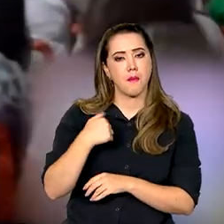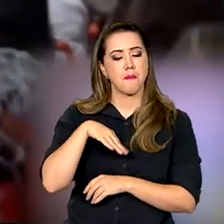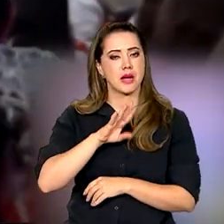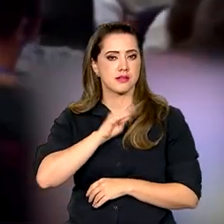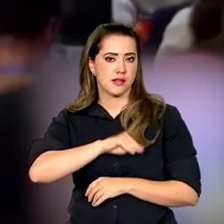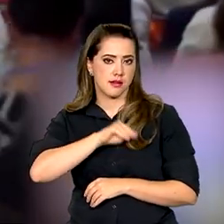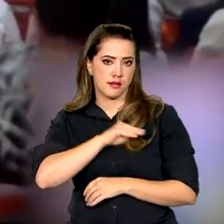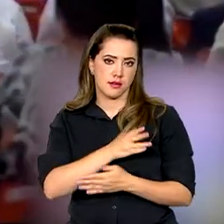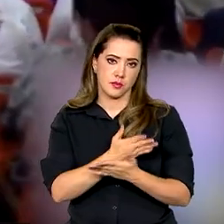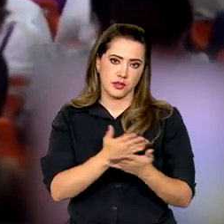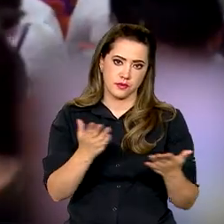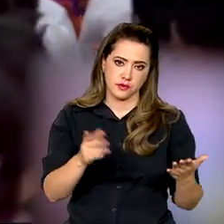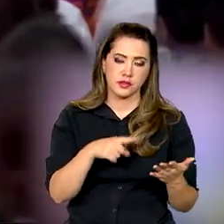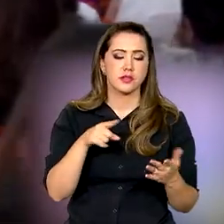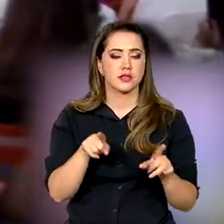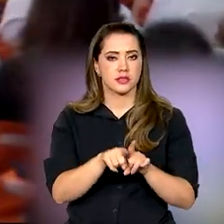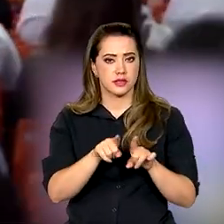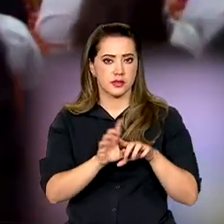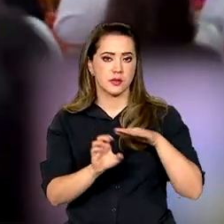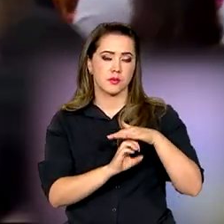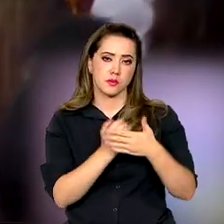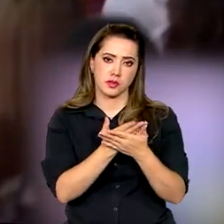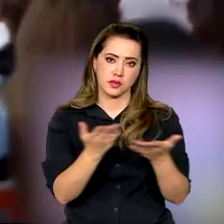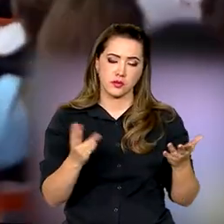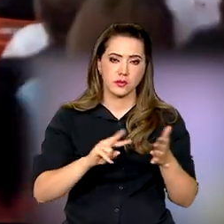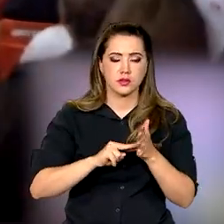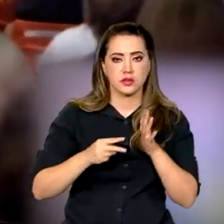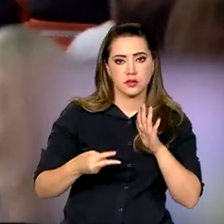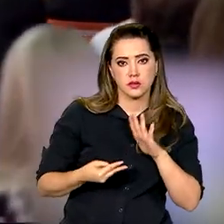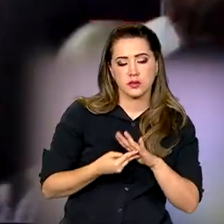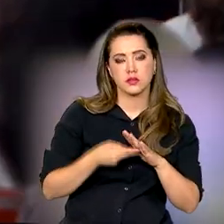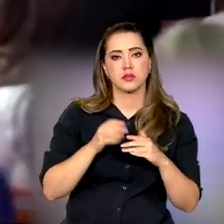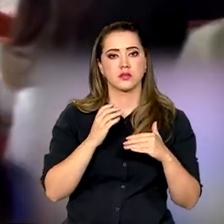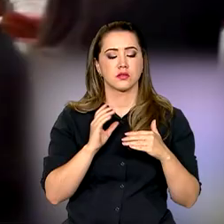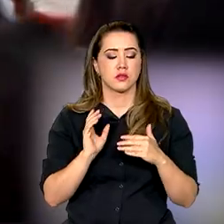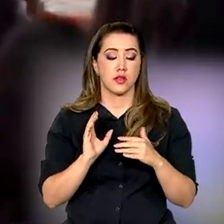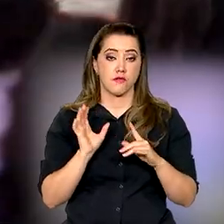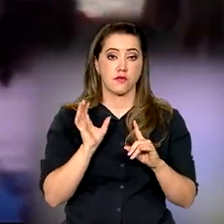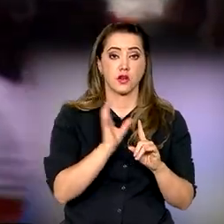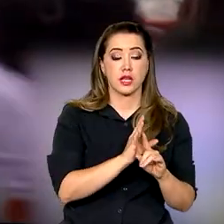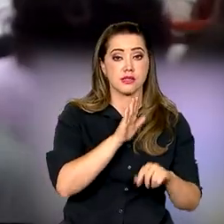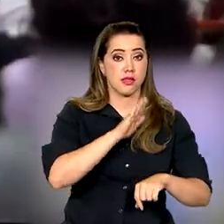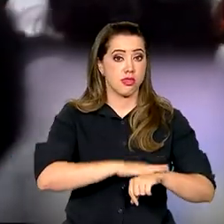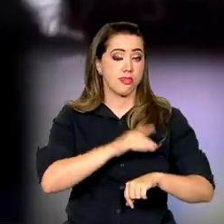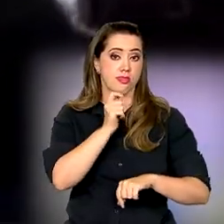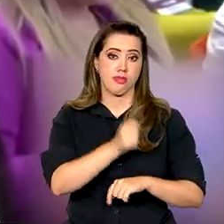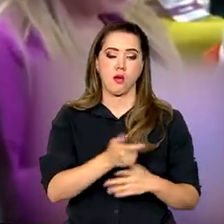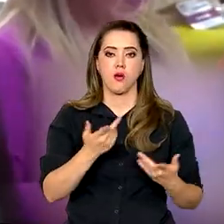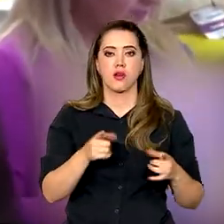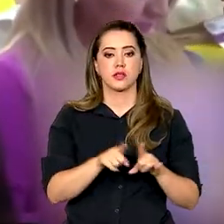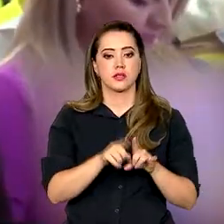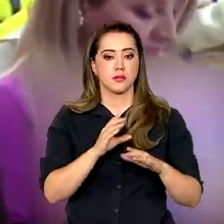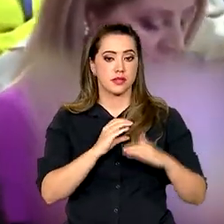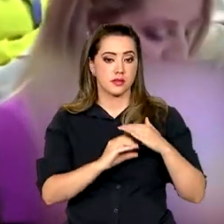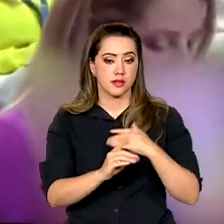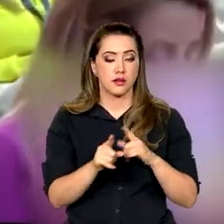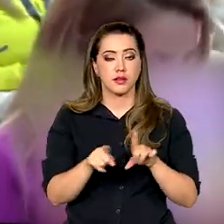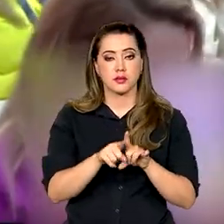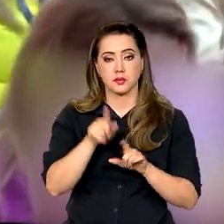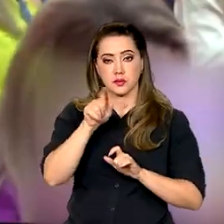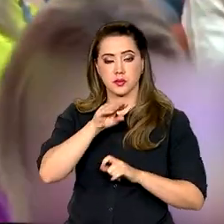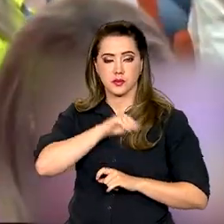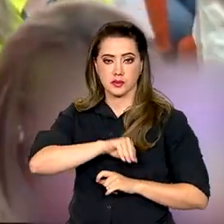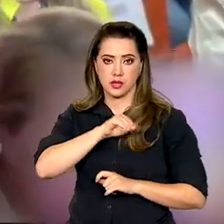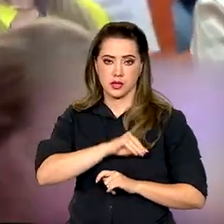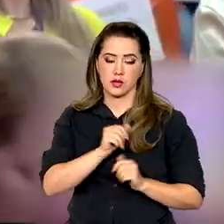renda para vocês e para as empresas de vocês, ou seja, um impacto imediato. Mas também mais renda para quem trabalha com vocês,